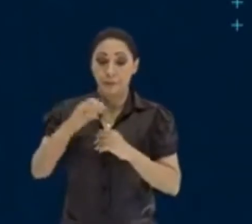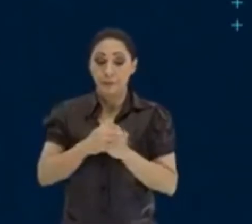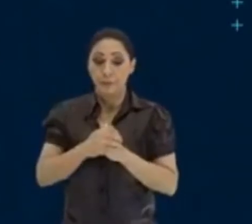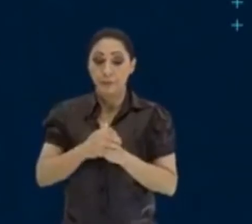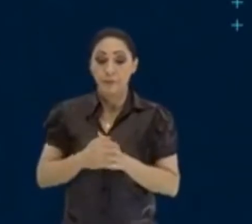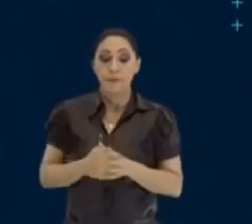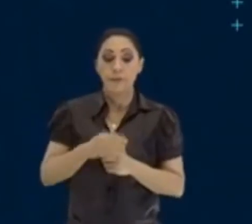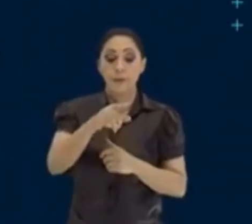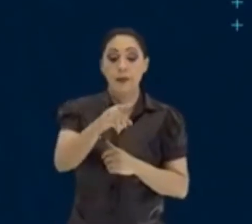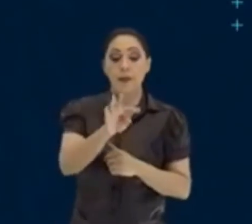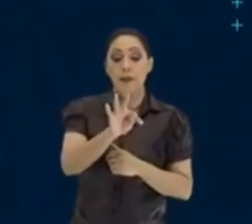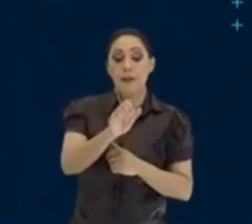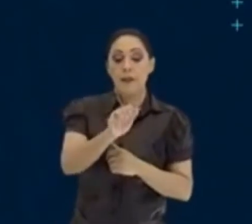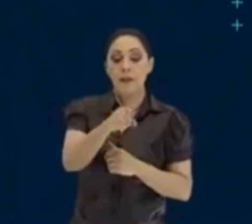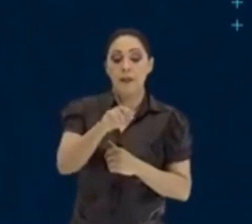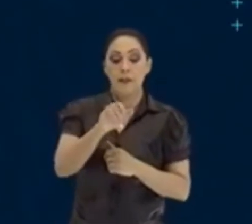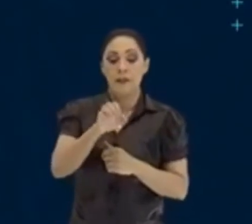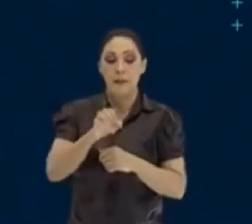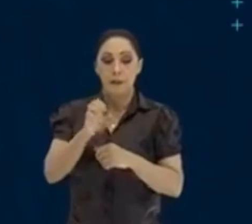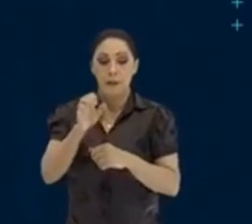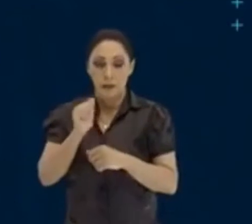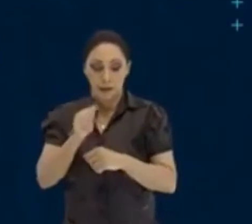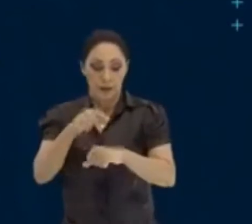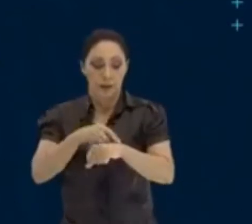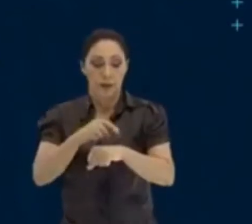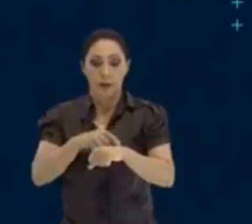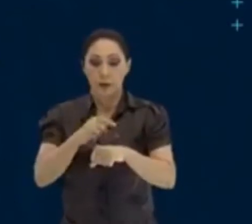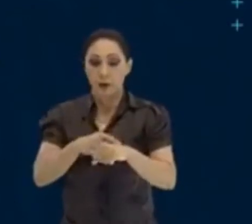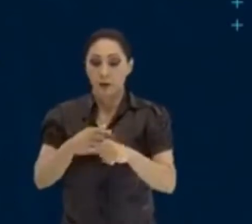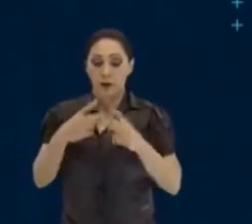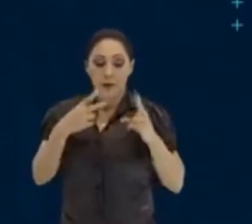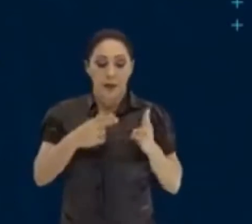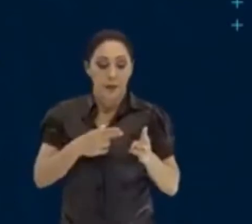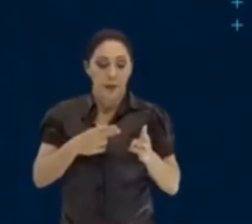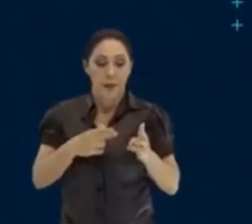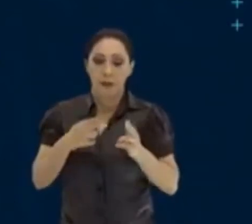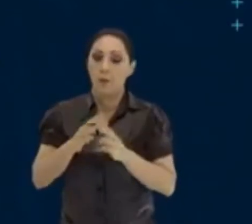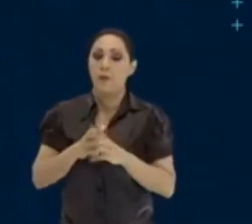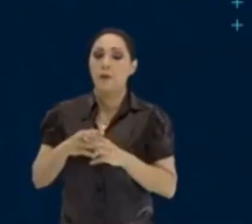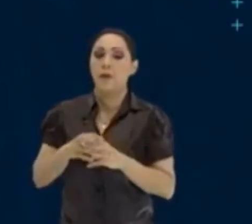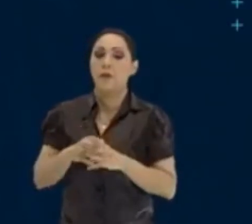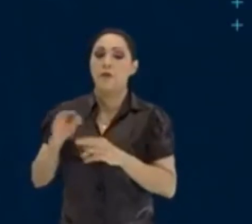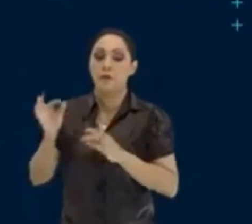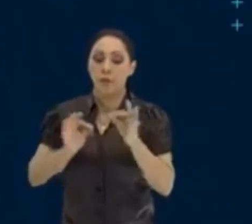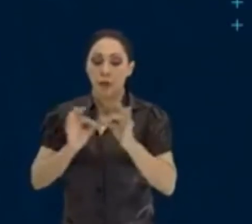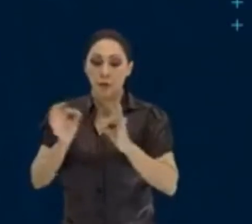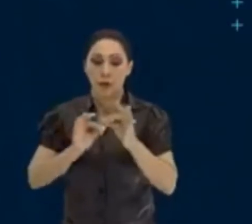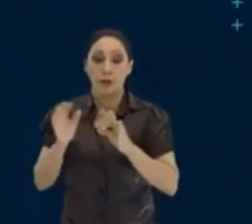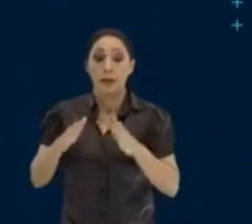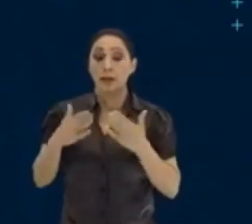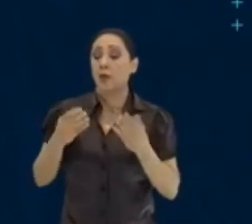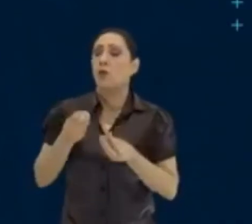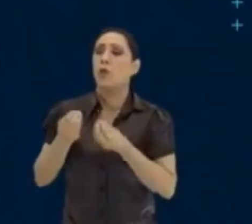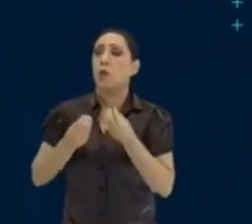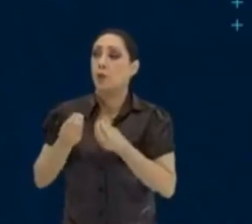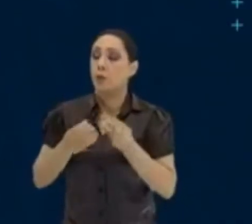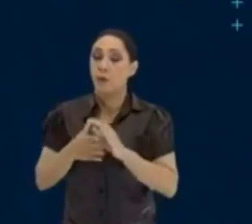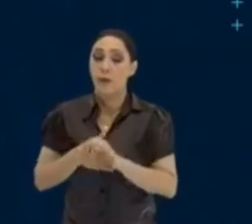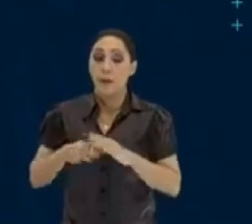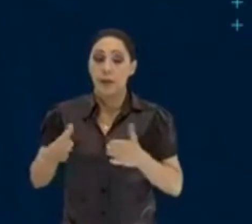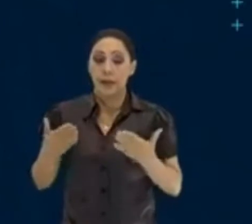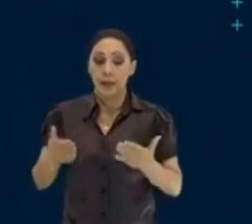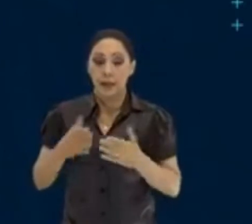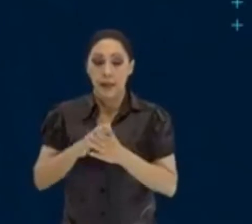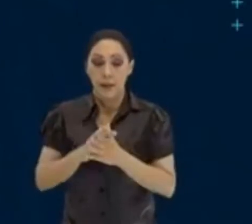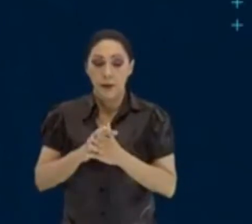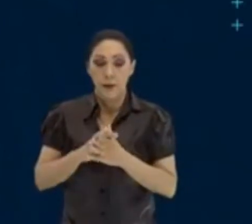esse tempo, eles têm que estar na mesma unidade de medida. Como assim, professor? Se a questão mostra a taxa em